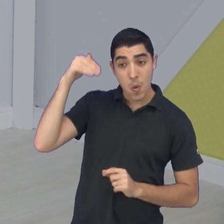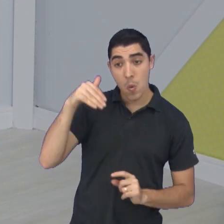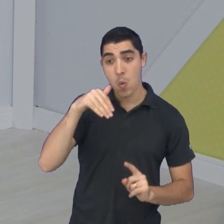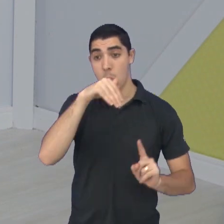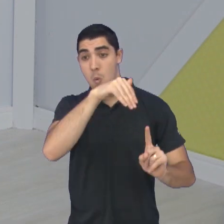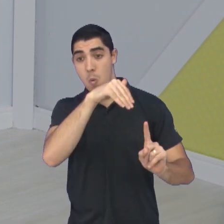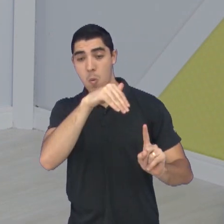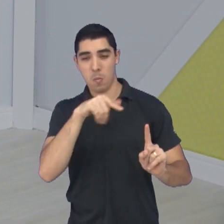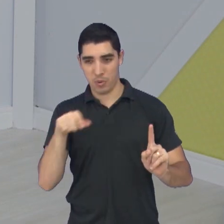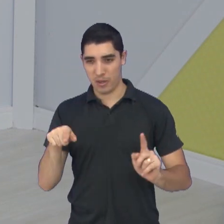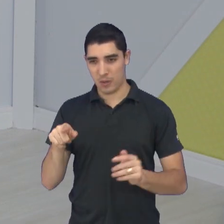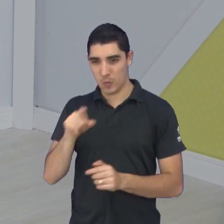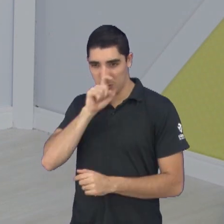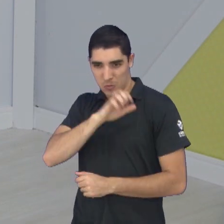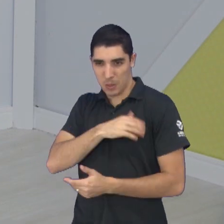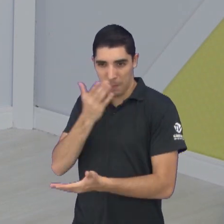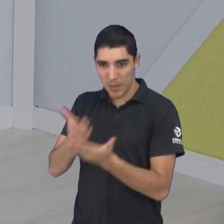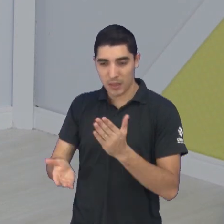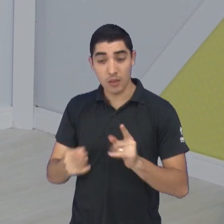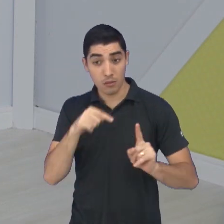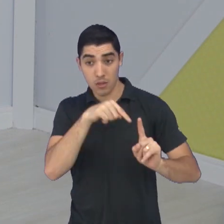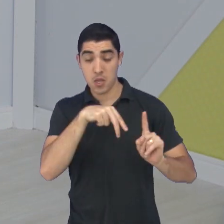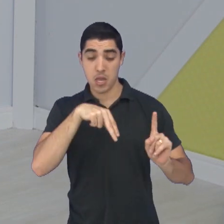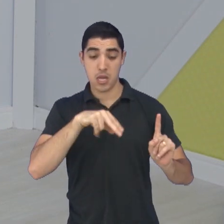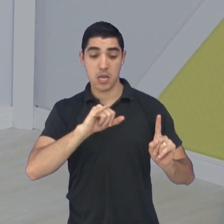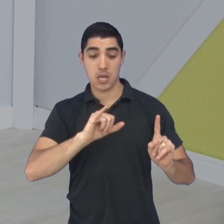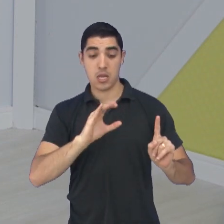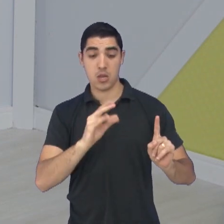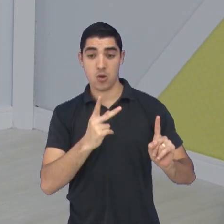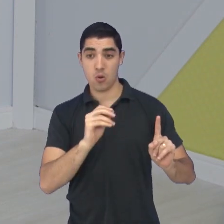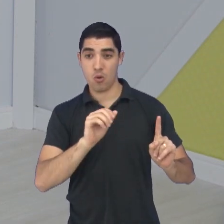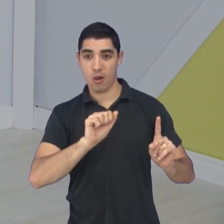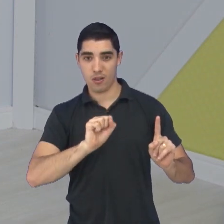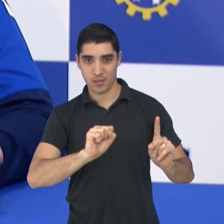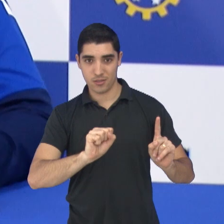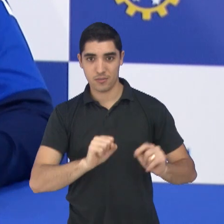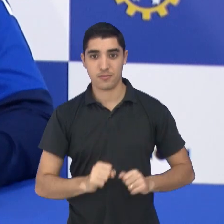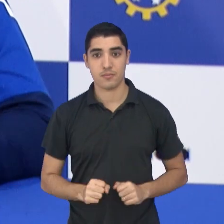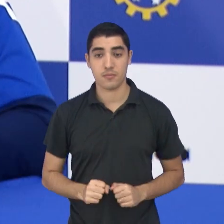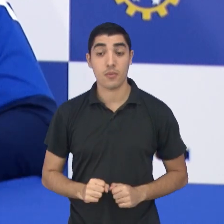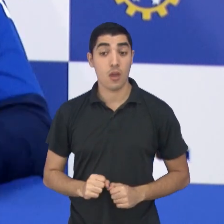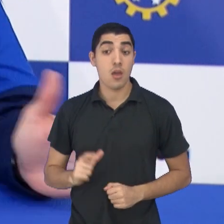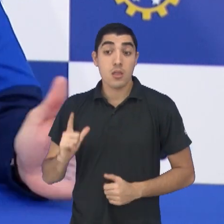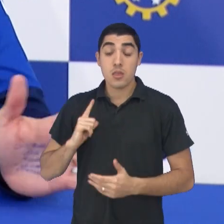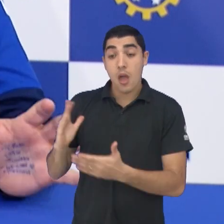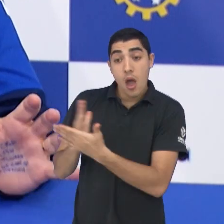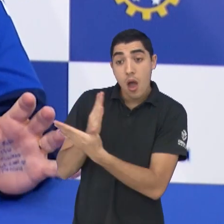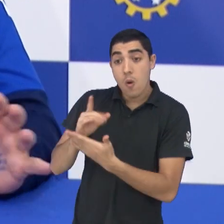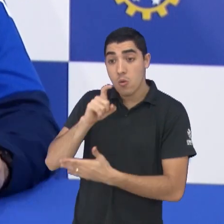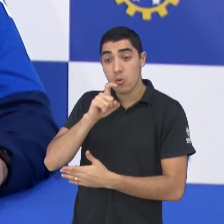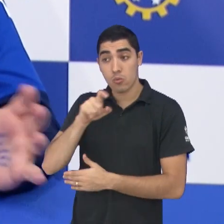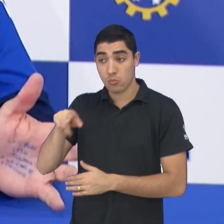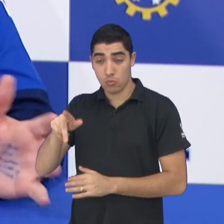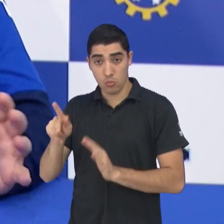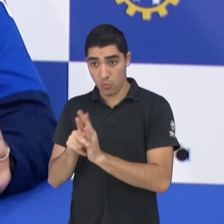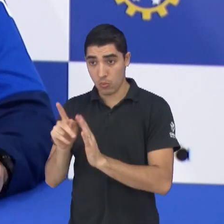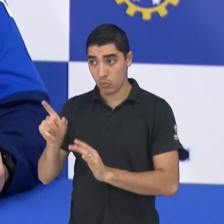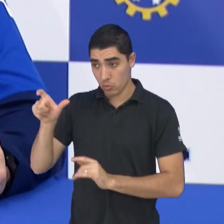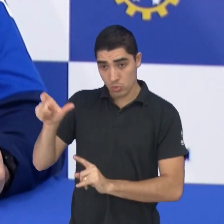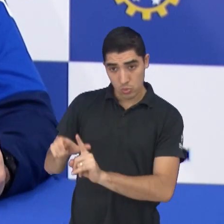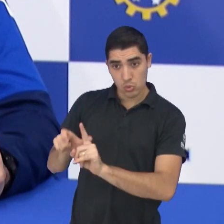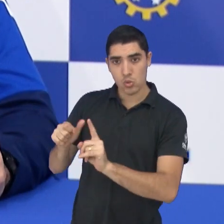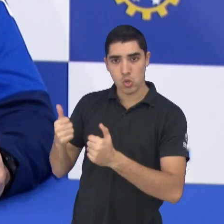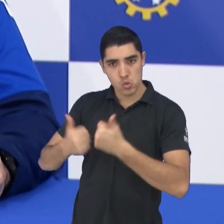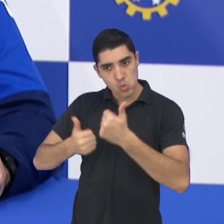do São José na conta do Meia Nicolas. Tem jogador que tem vínculo, tem jogador que não tem mais vínculo, é simples, né?